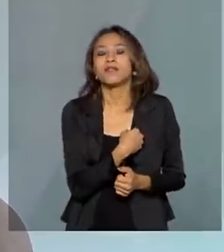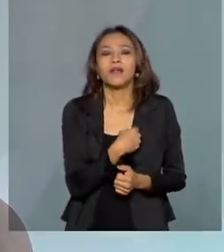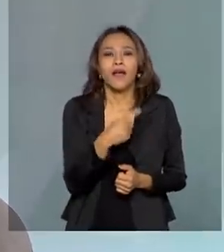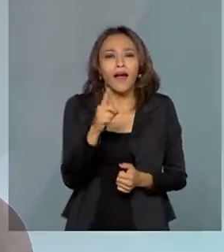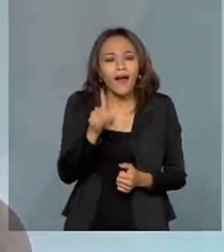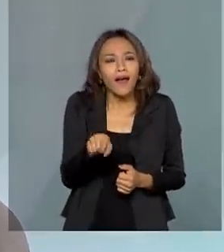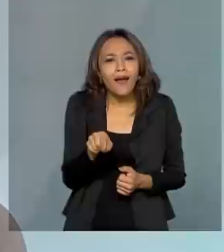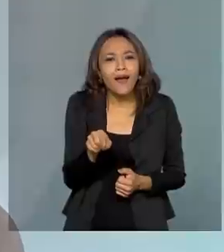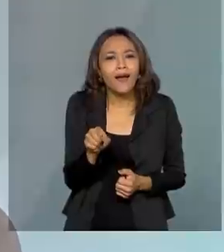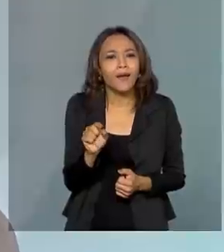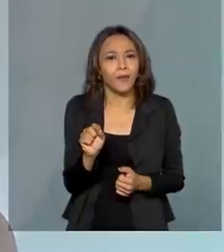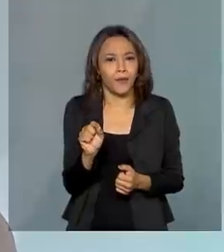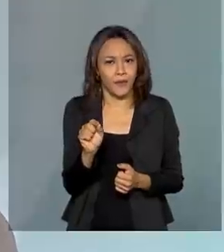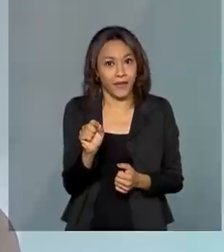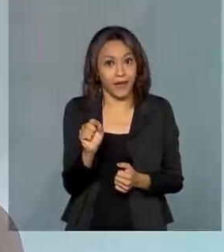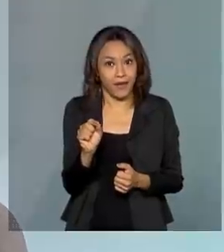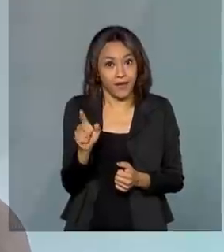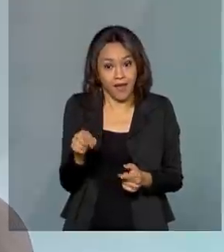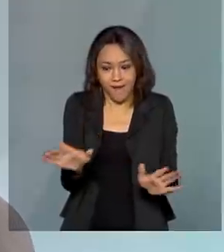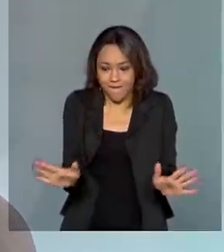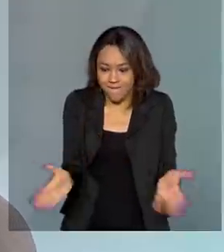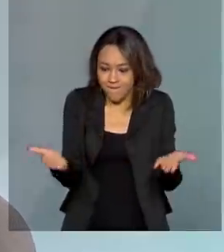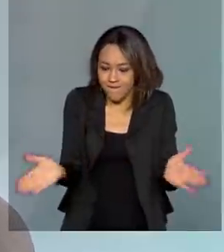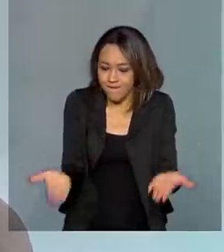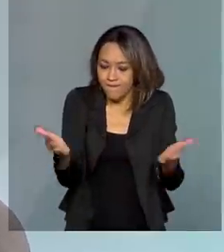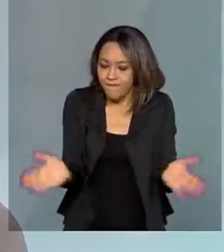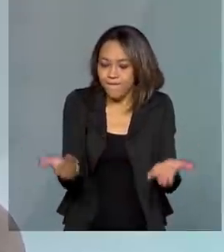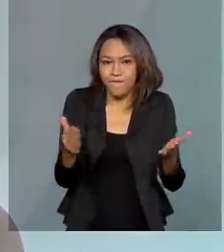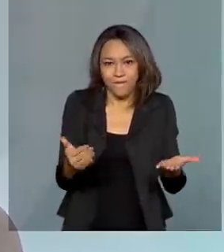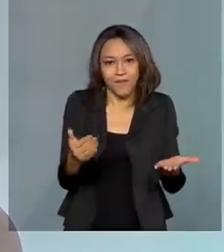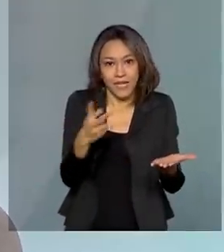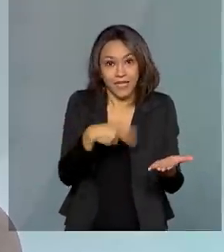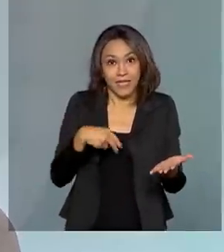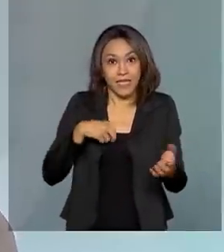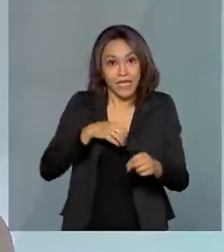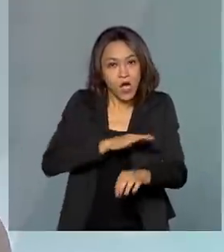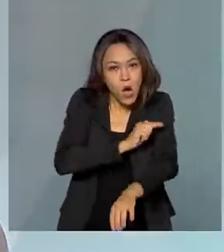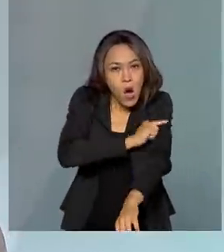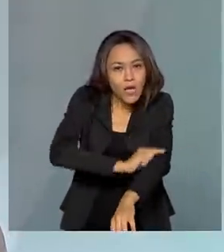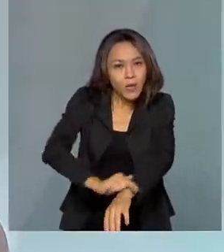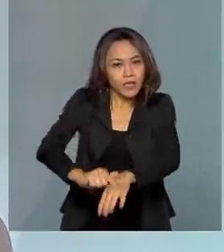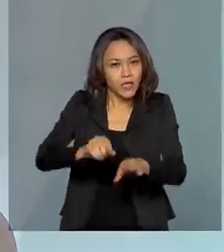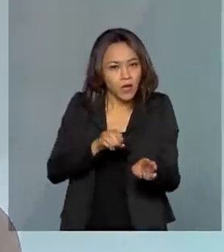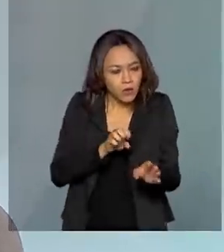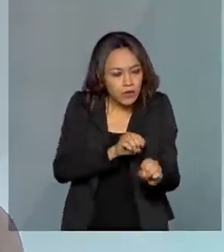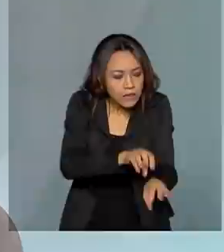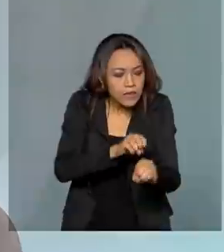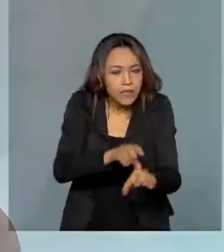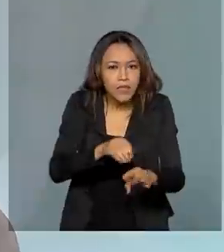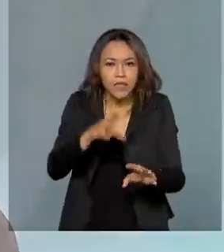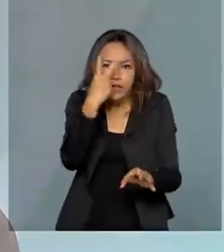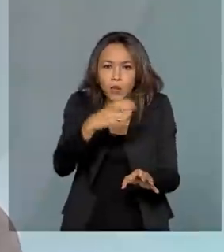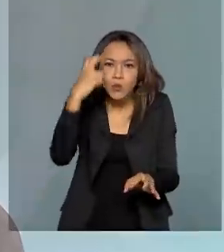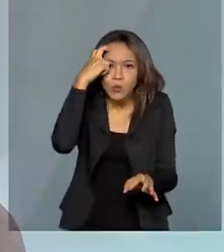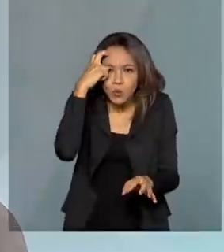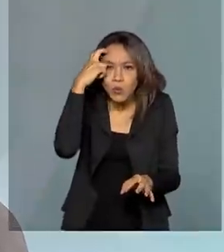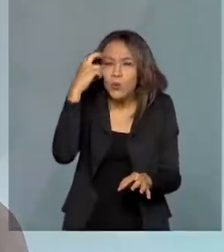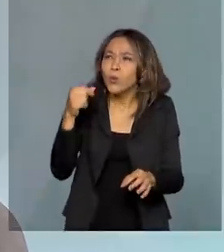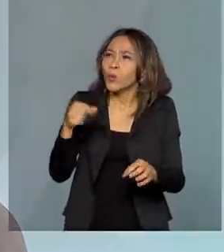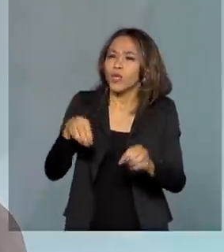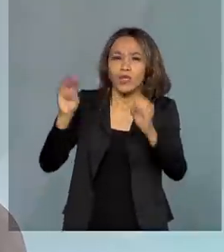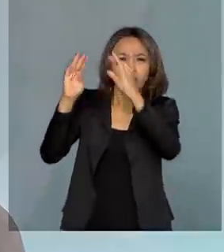investimento em educação patrimonial é uma mola